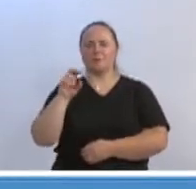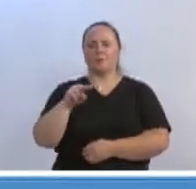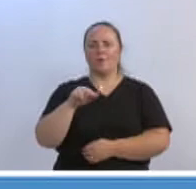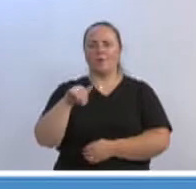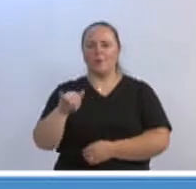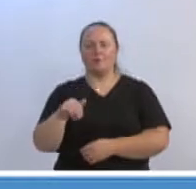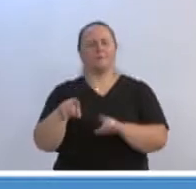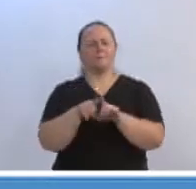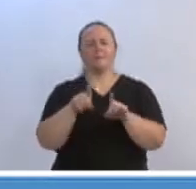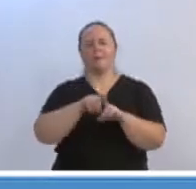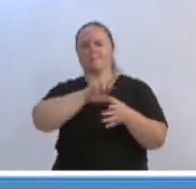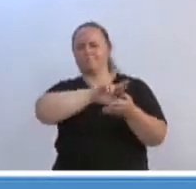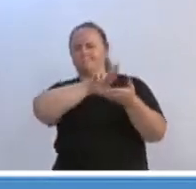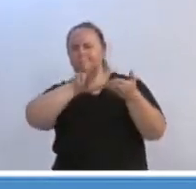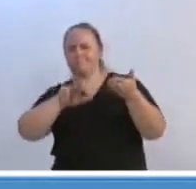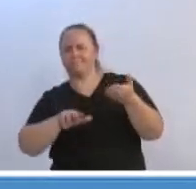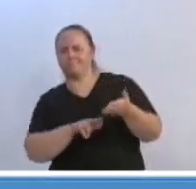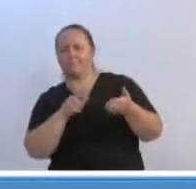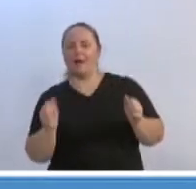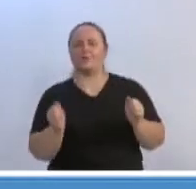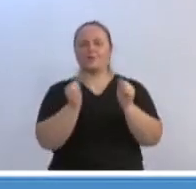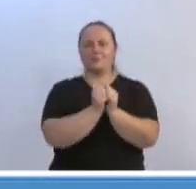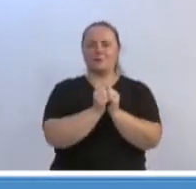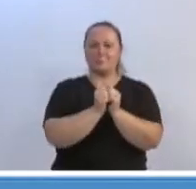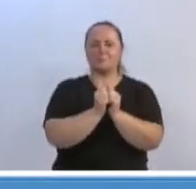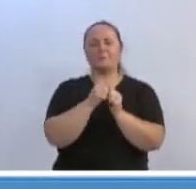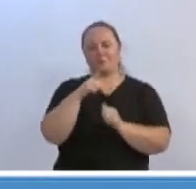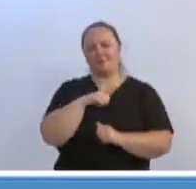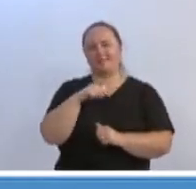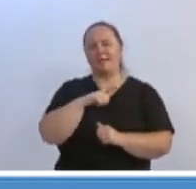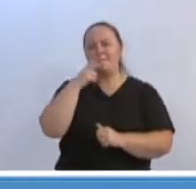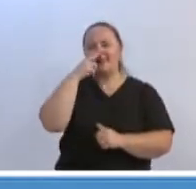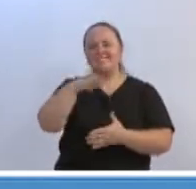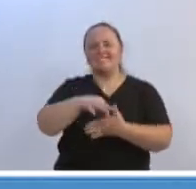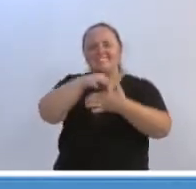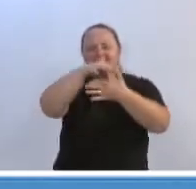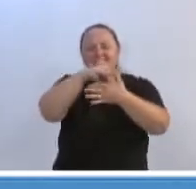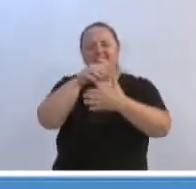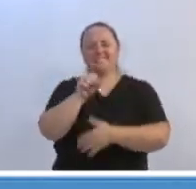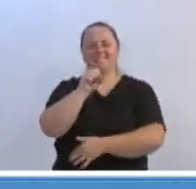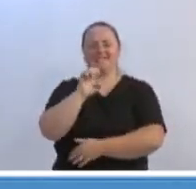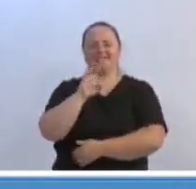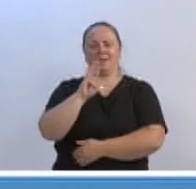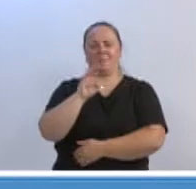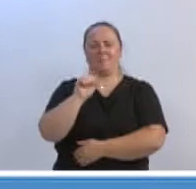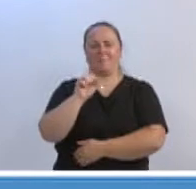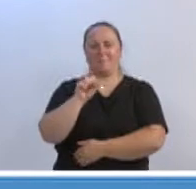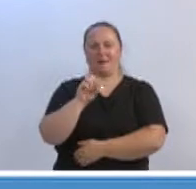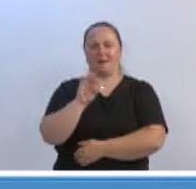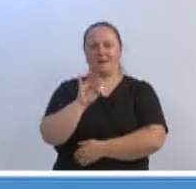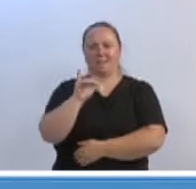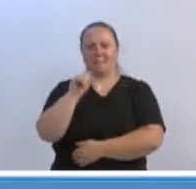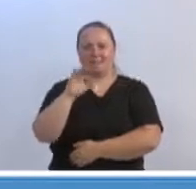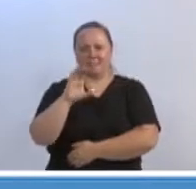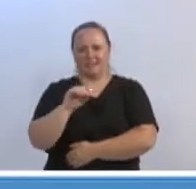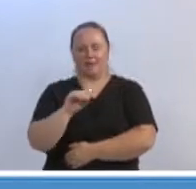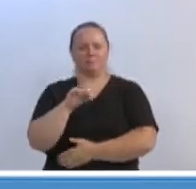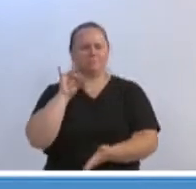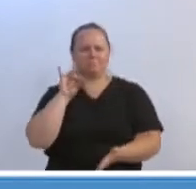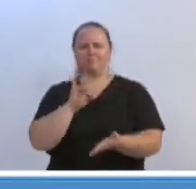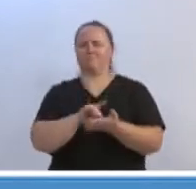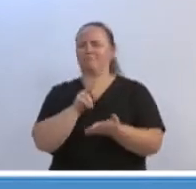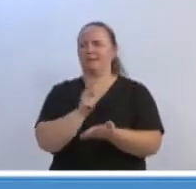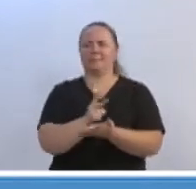E também todos eles aí capitaneados pelo trabalho do Sebastião, que se dedica verdadeiramente, não só na Festa do